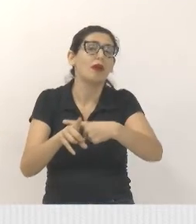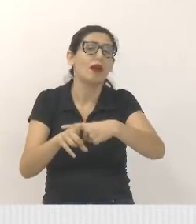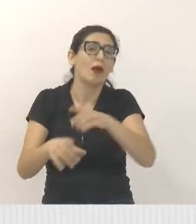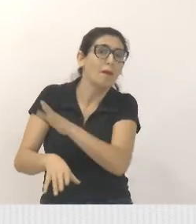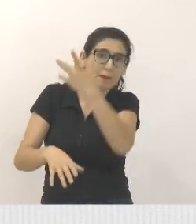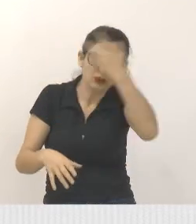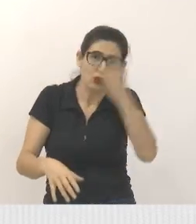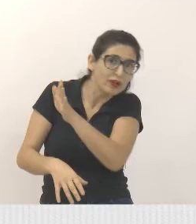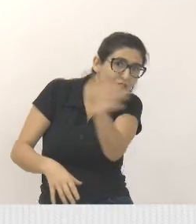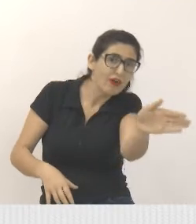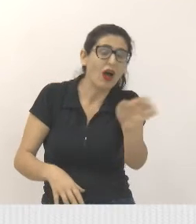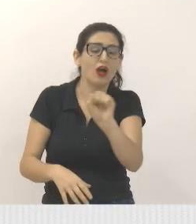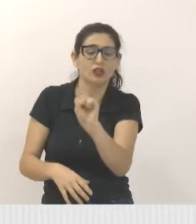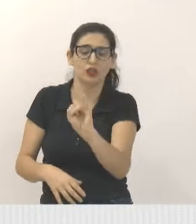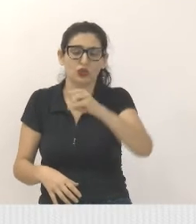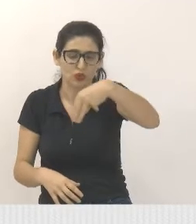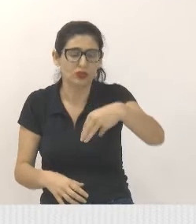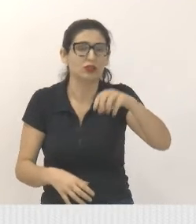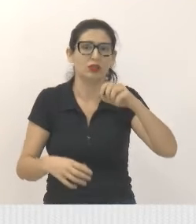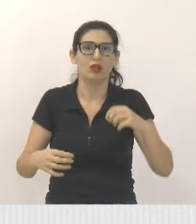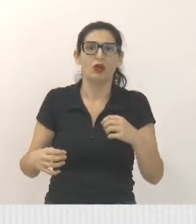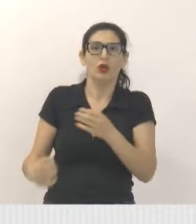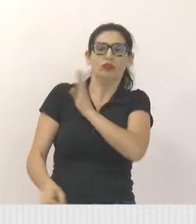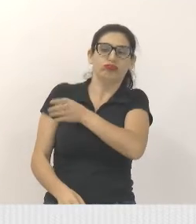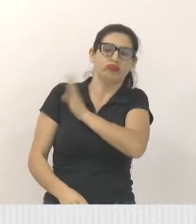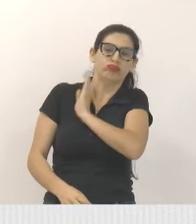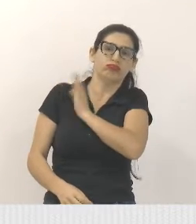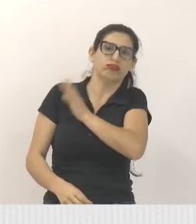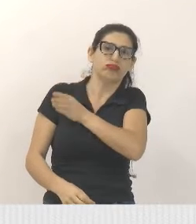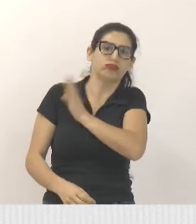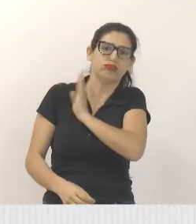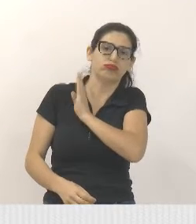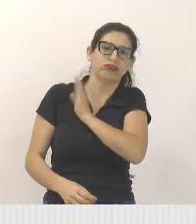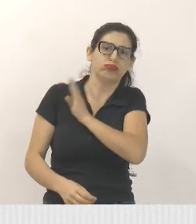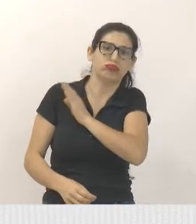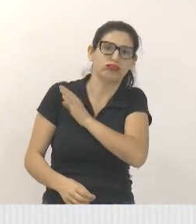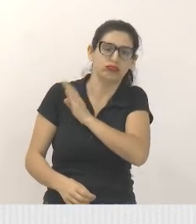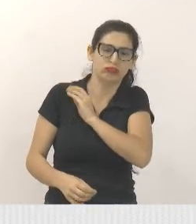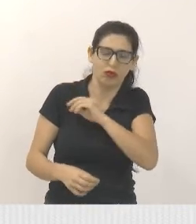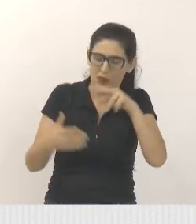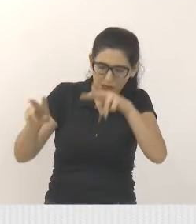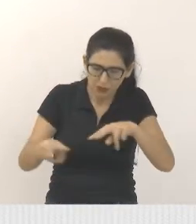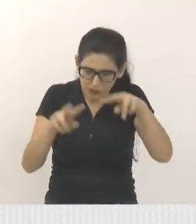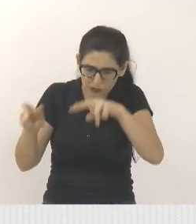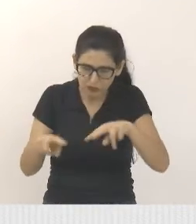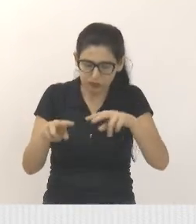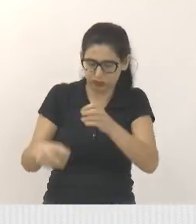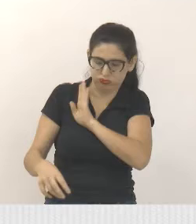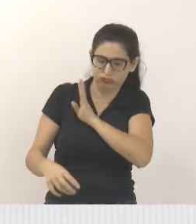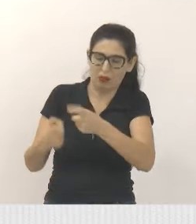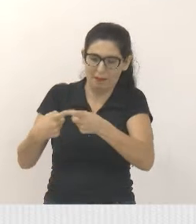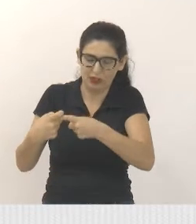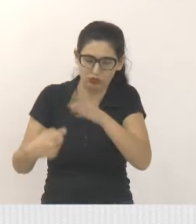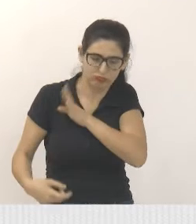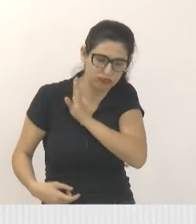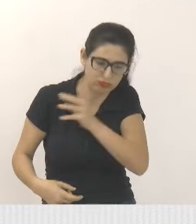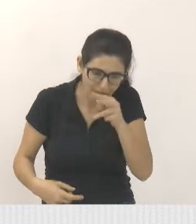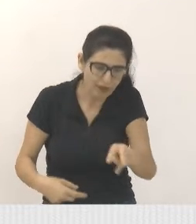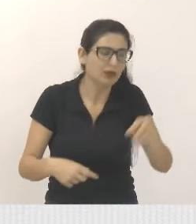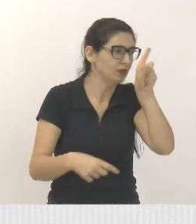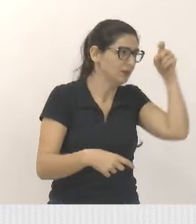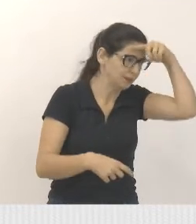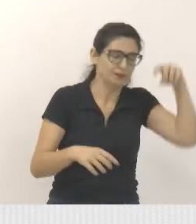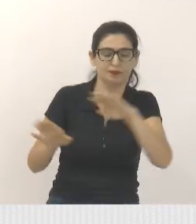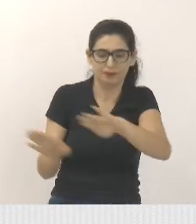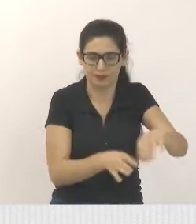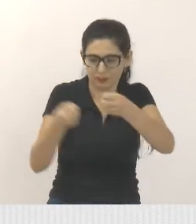SIM, que se passam na cardiologia, só pode colher lá no laboratório. E a resposta foi serve